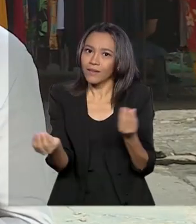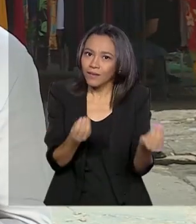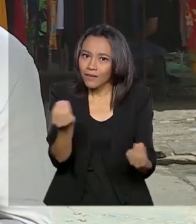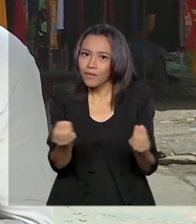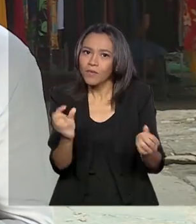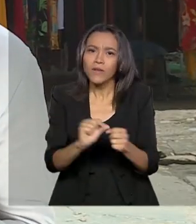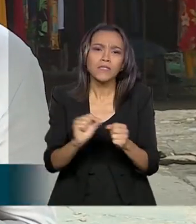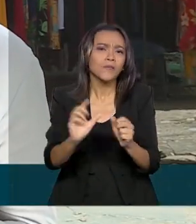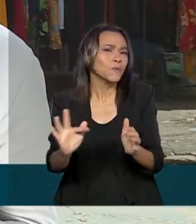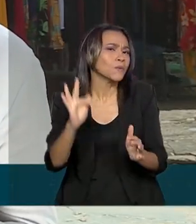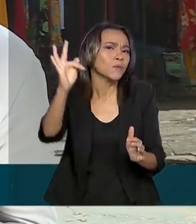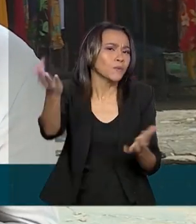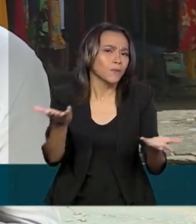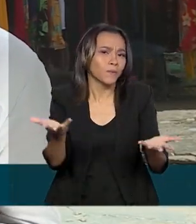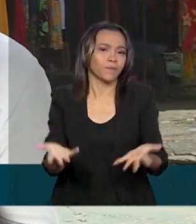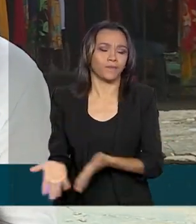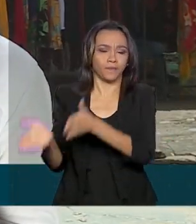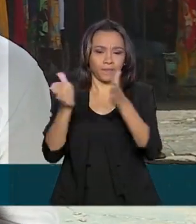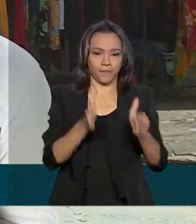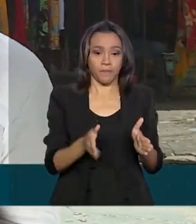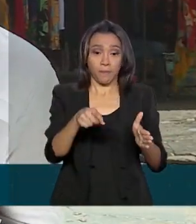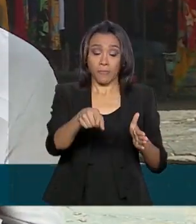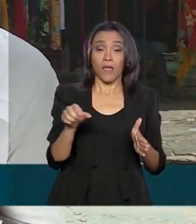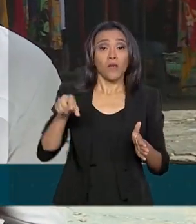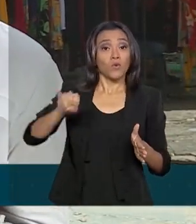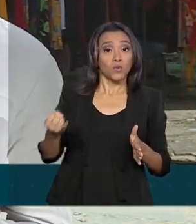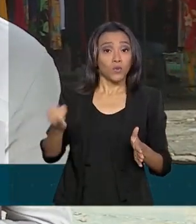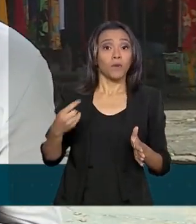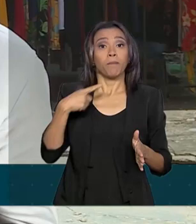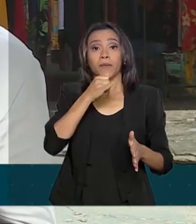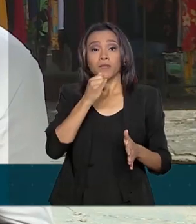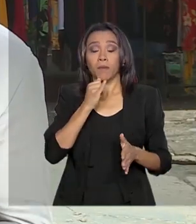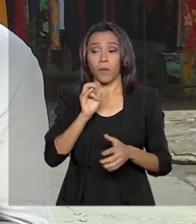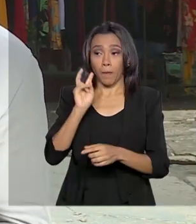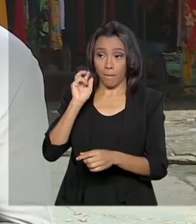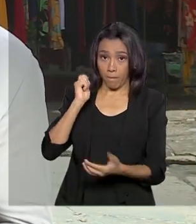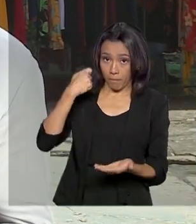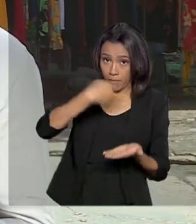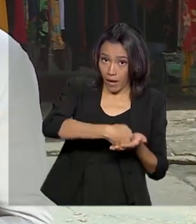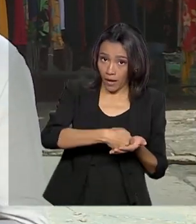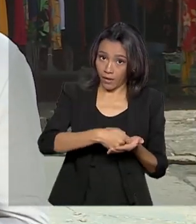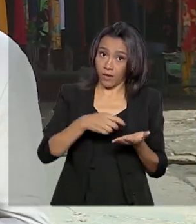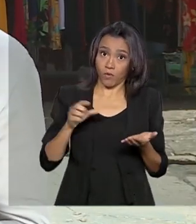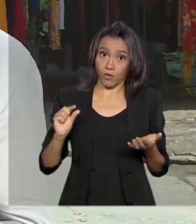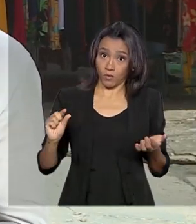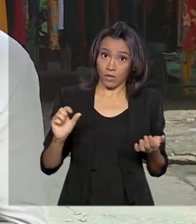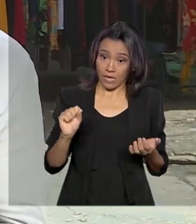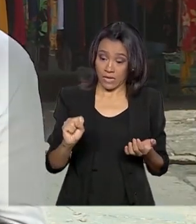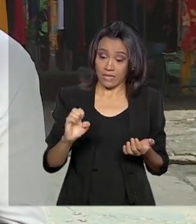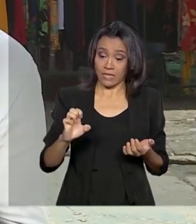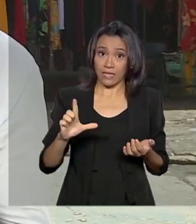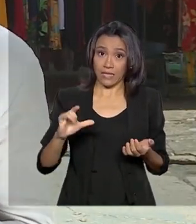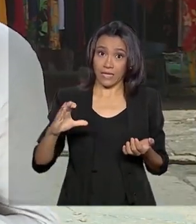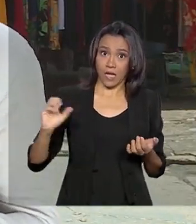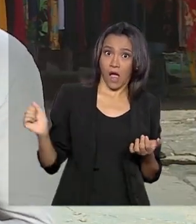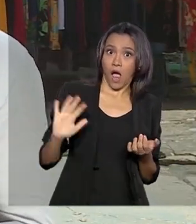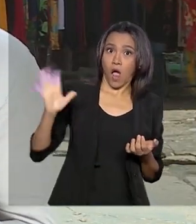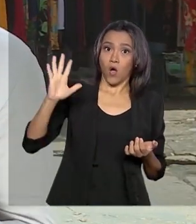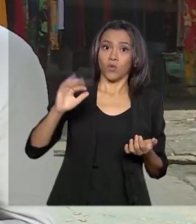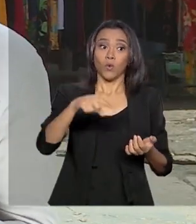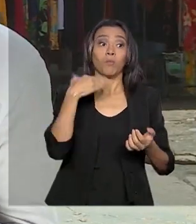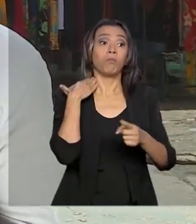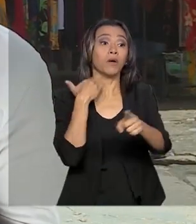A Selic é a média de juros que o governo paga quando pega dinheiro emprestado no banco. Quando a Selic está alta, os bancos preferem emprestar para o